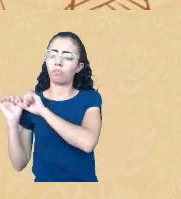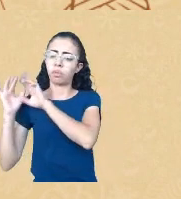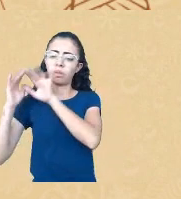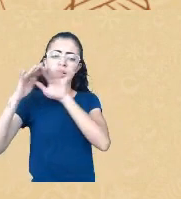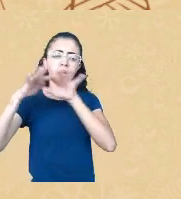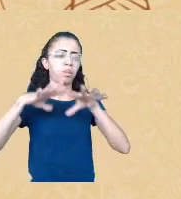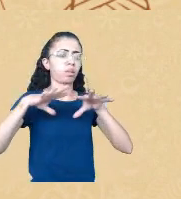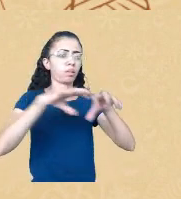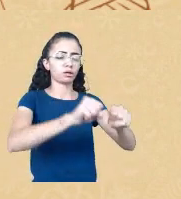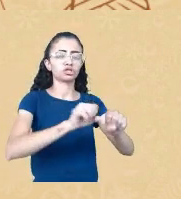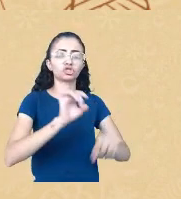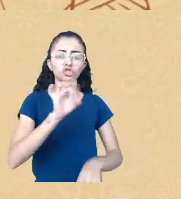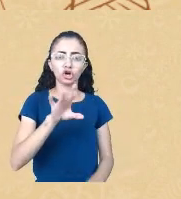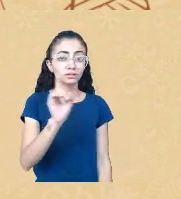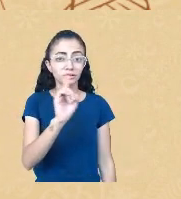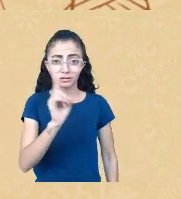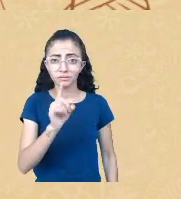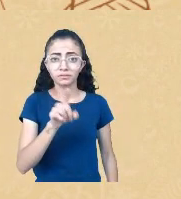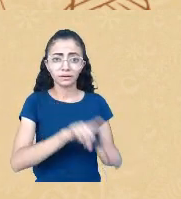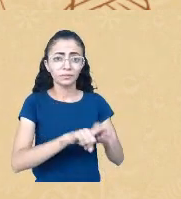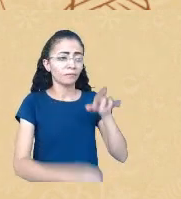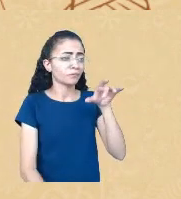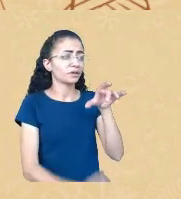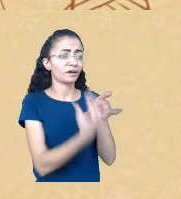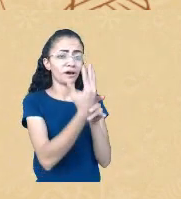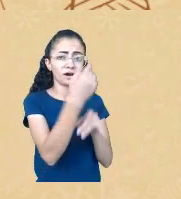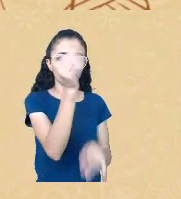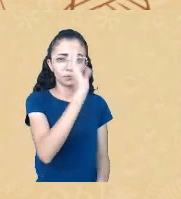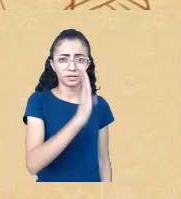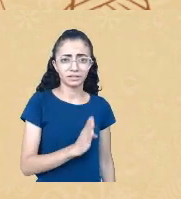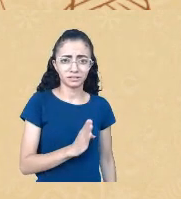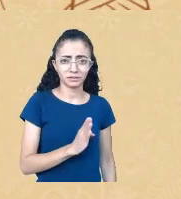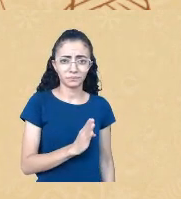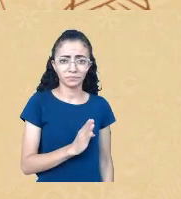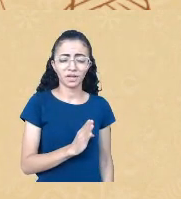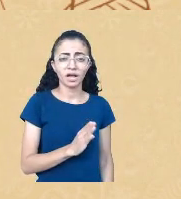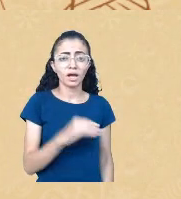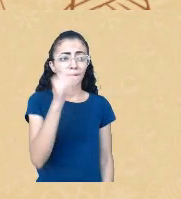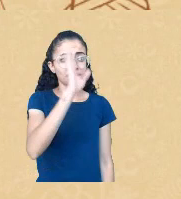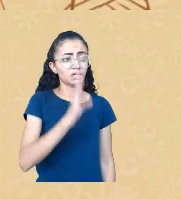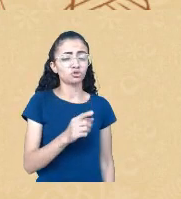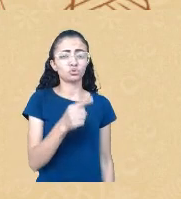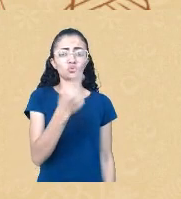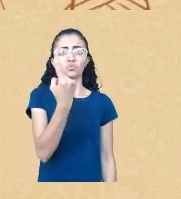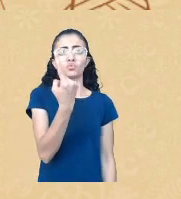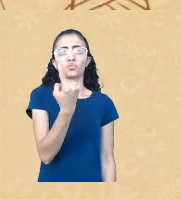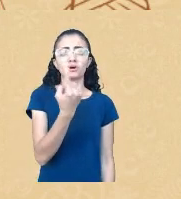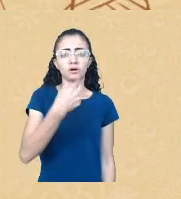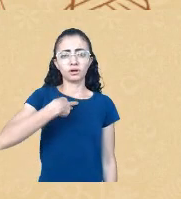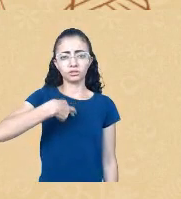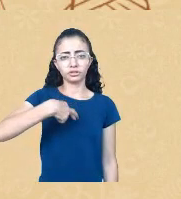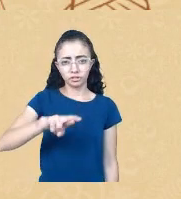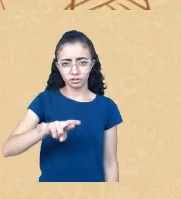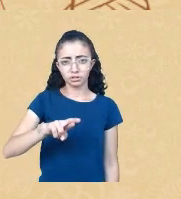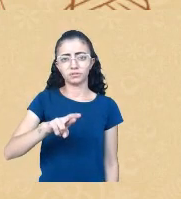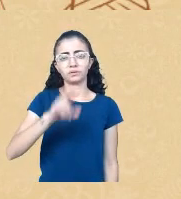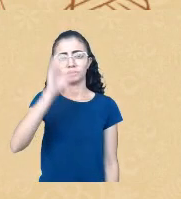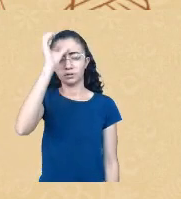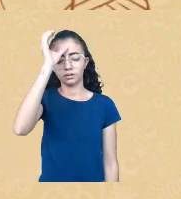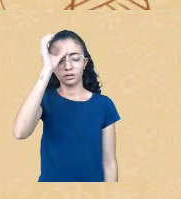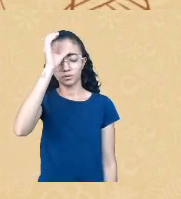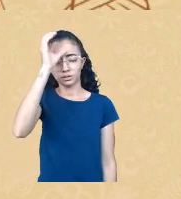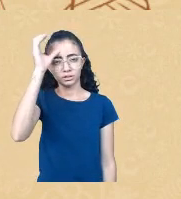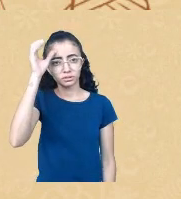Esse Brasil que tem uma nação, que tem uma única religião oficial, que é o cristianismo, que fala uma única língua, que é o português,